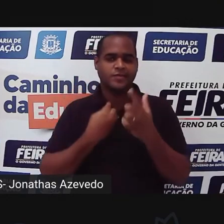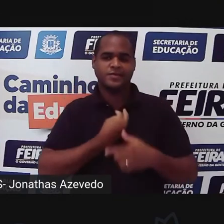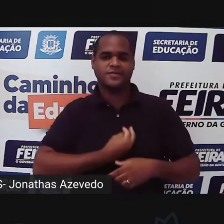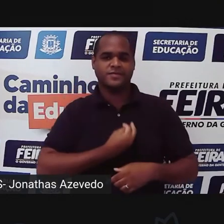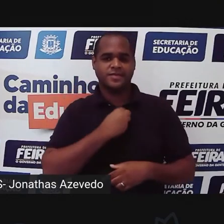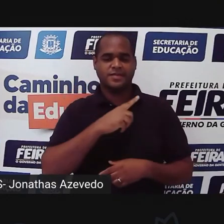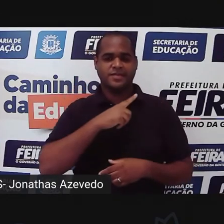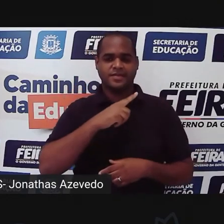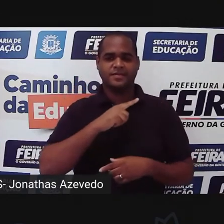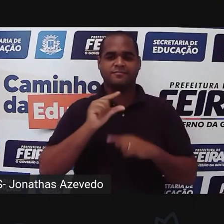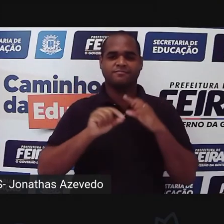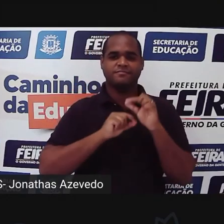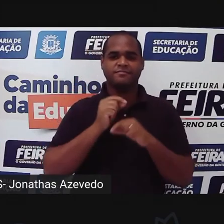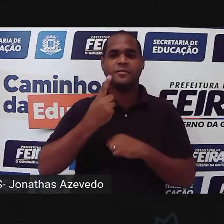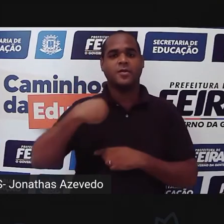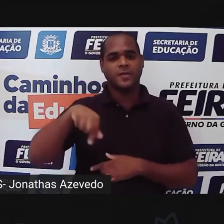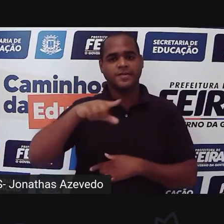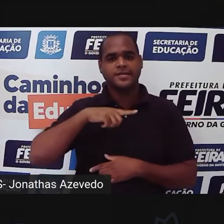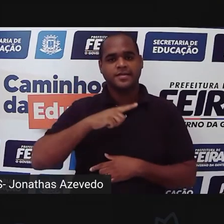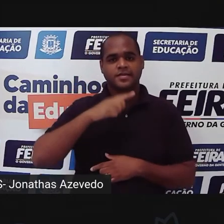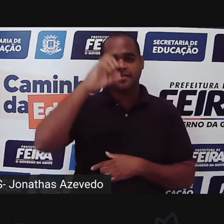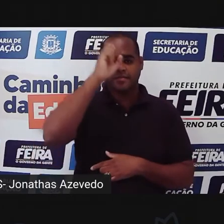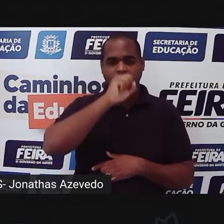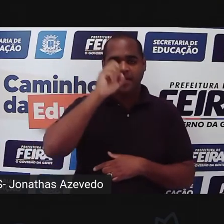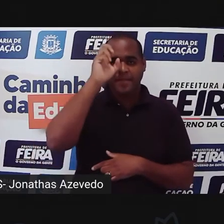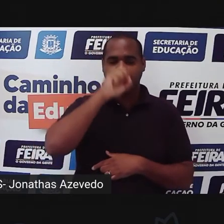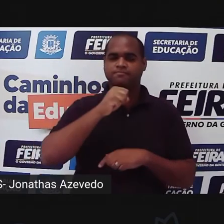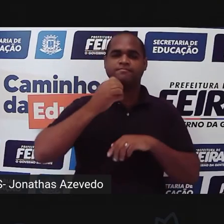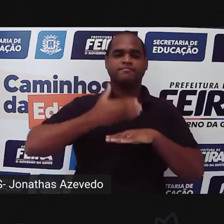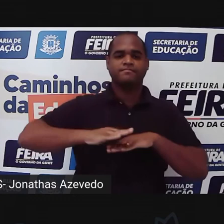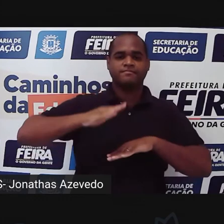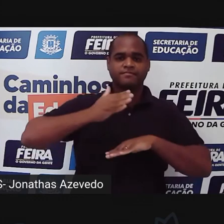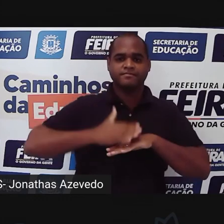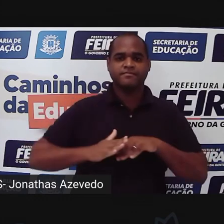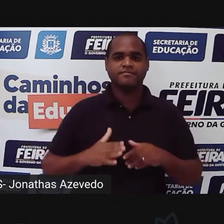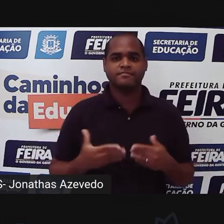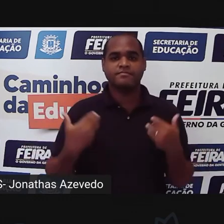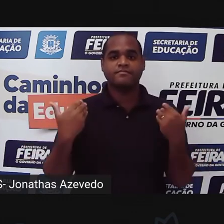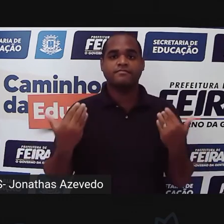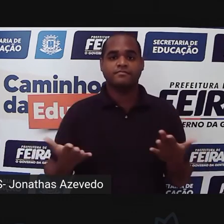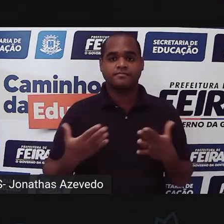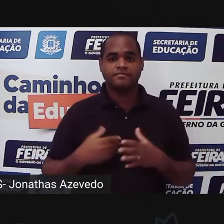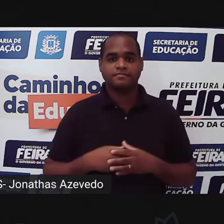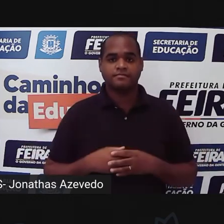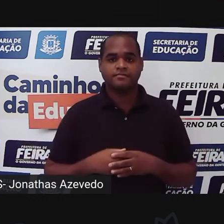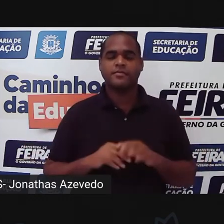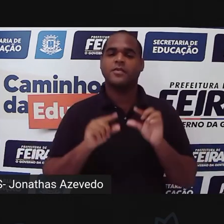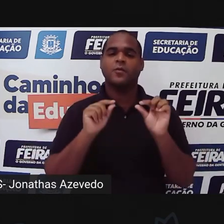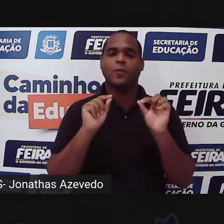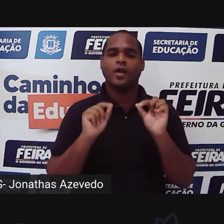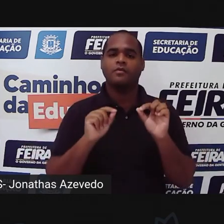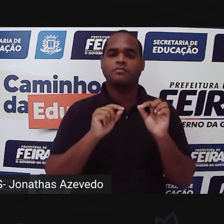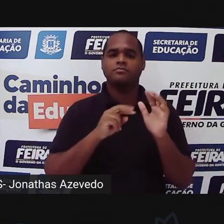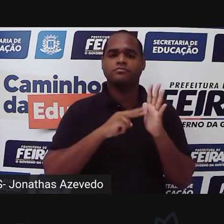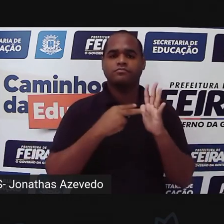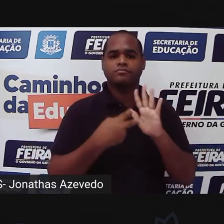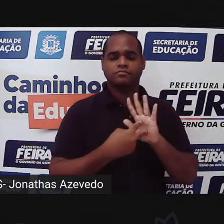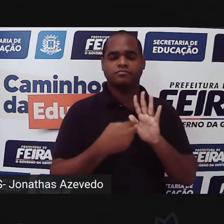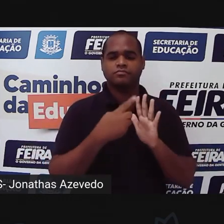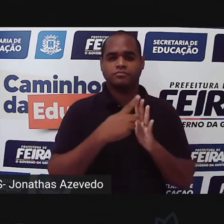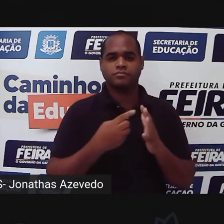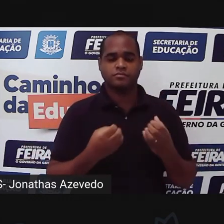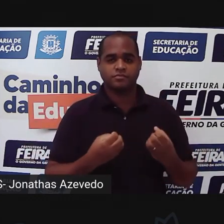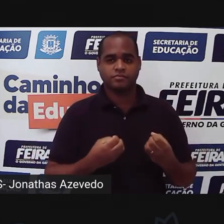A gente aprende na prática. Então, o que caracteriza esse tipo de conto?